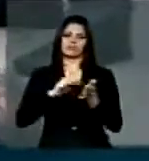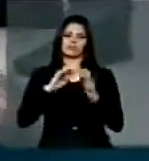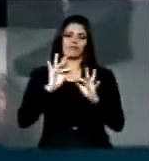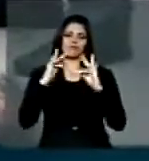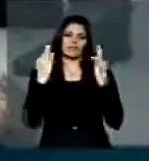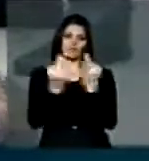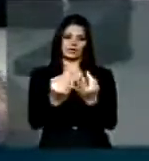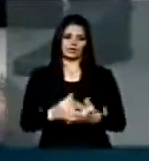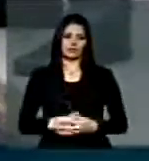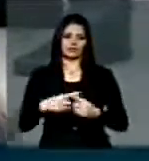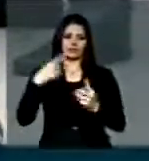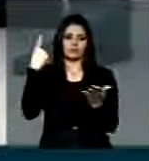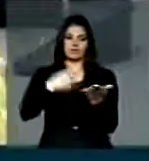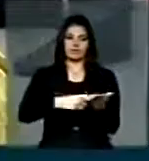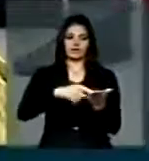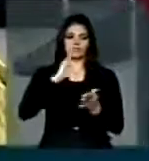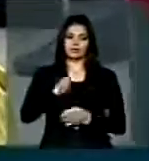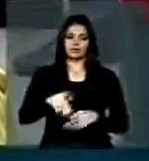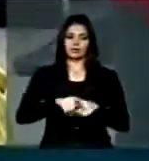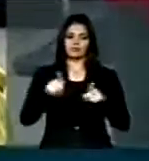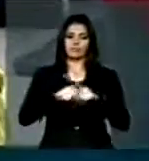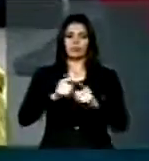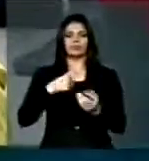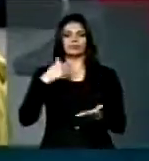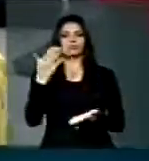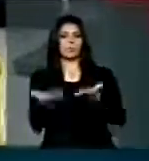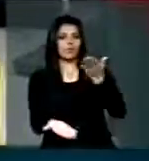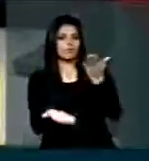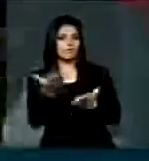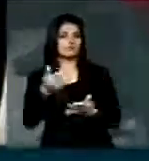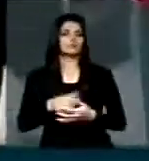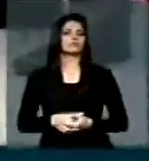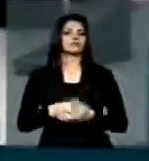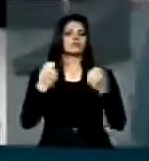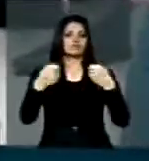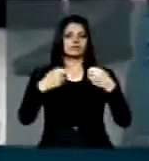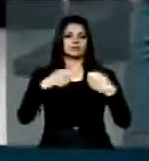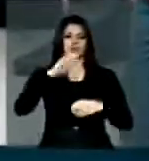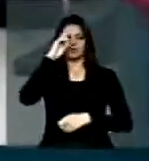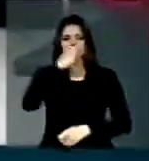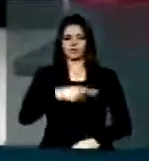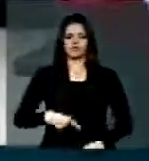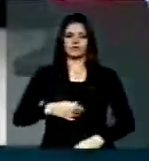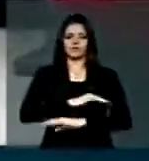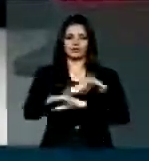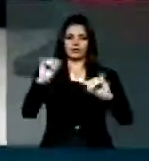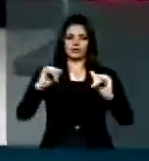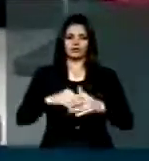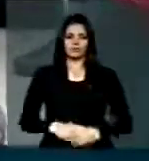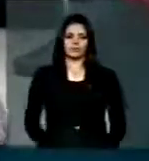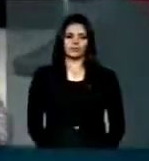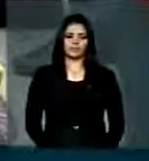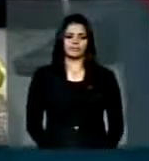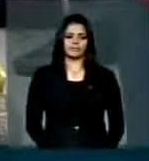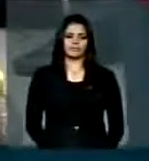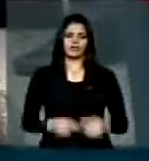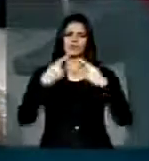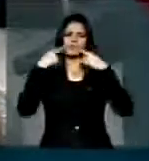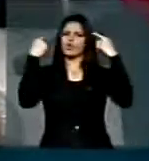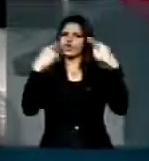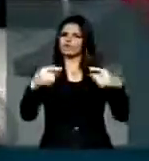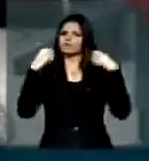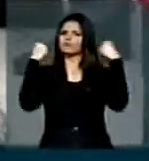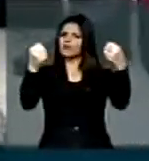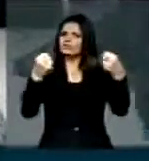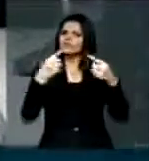Isso está pactuado fora outras compensações e, senhor presidente, também eu quero deixar aqui o meu protesto